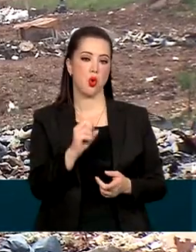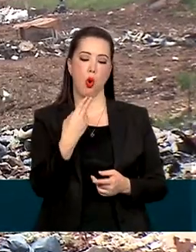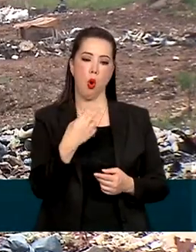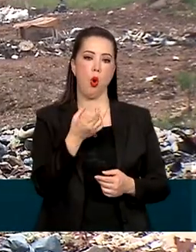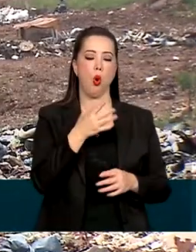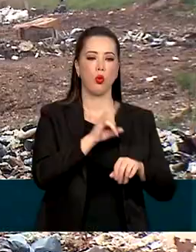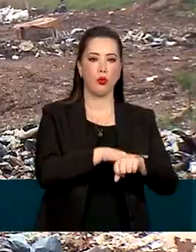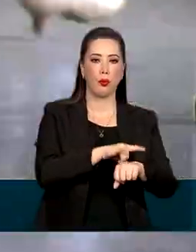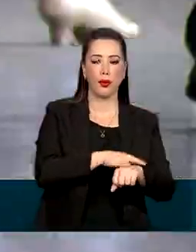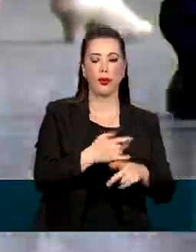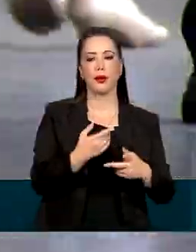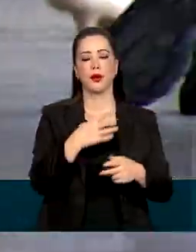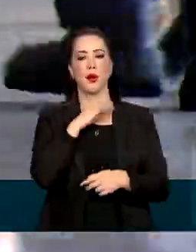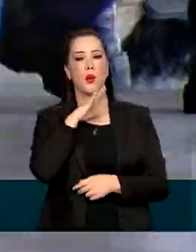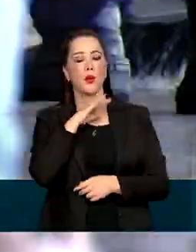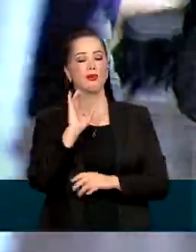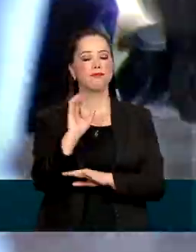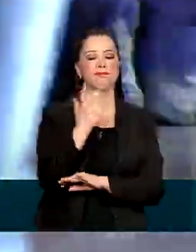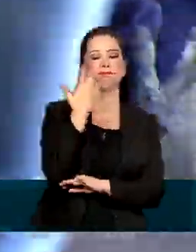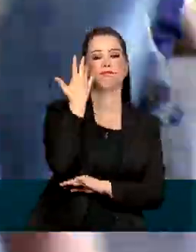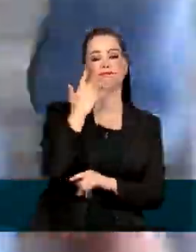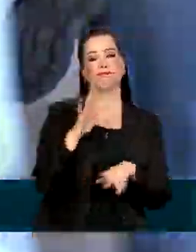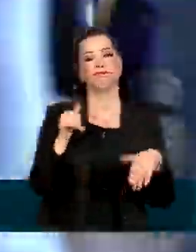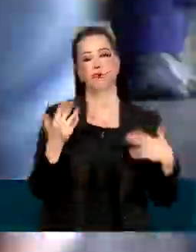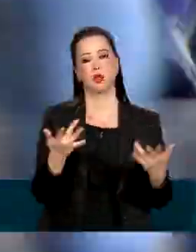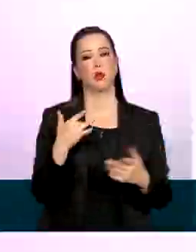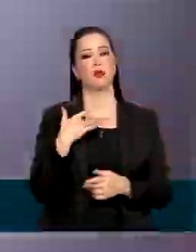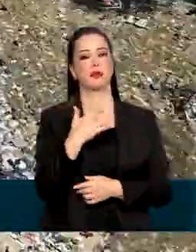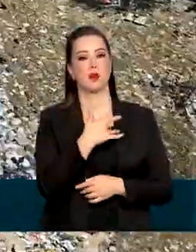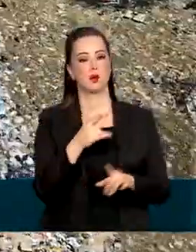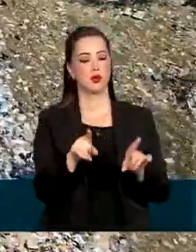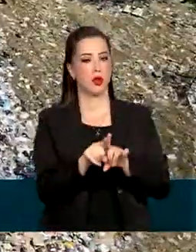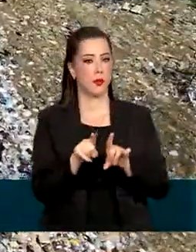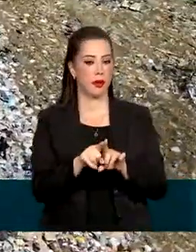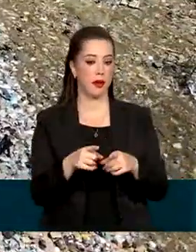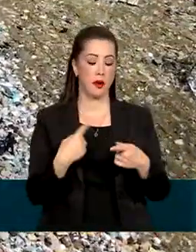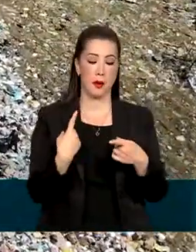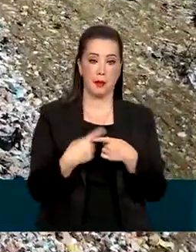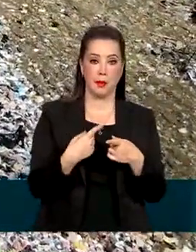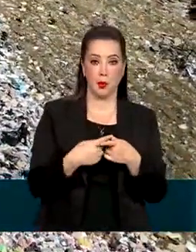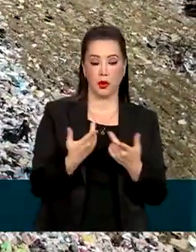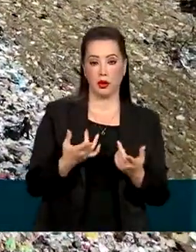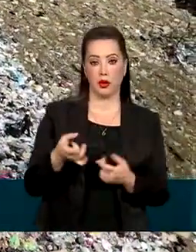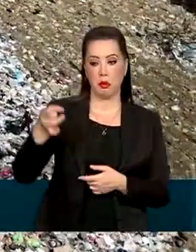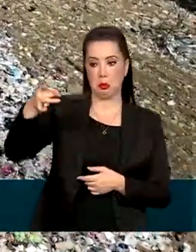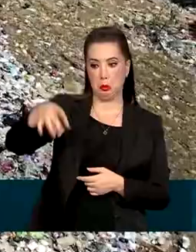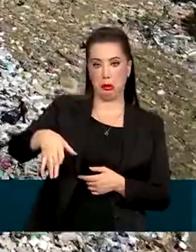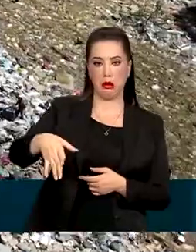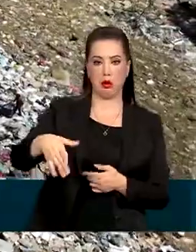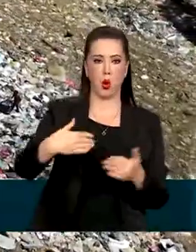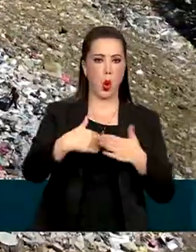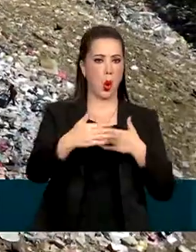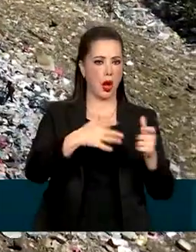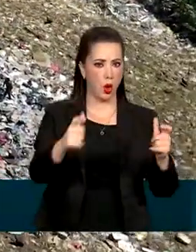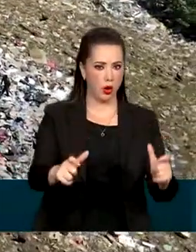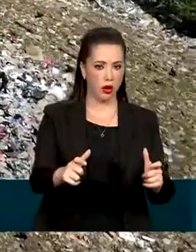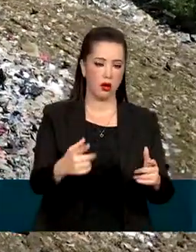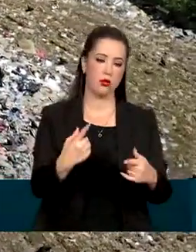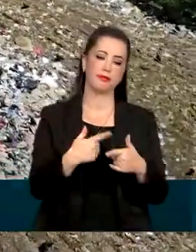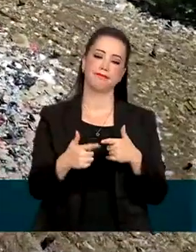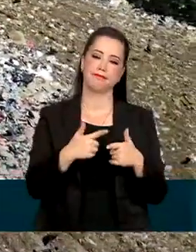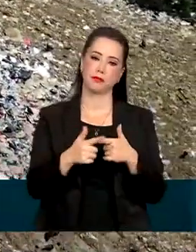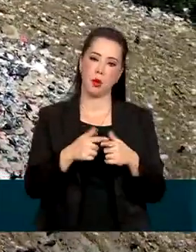para o meio ambiente e, consequentemente, para a saúde. Isso porque o despejo incorreto provoca a